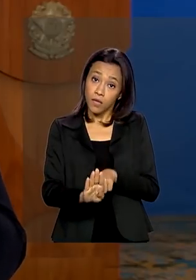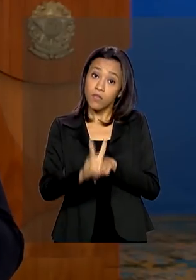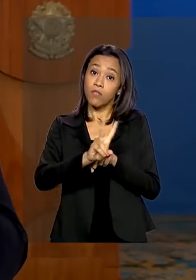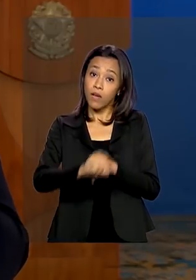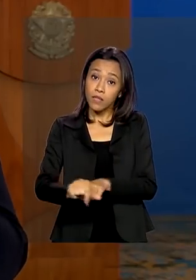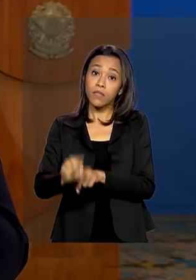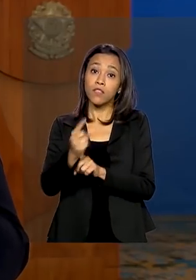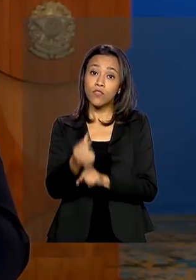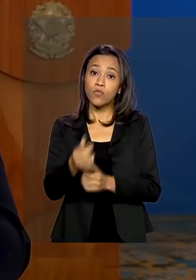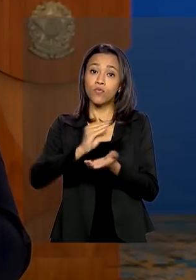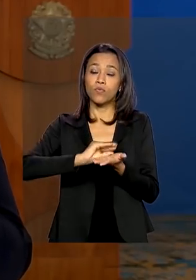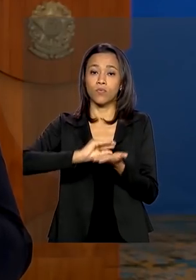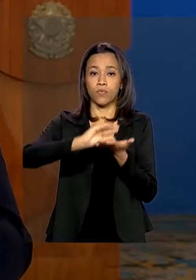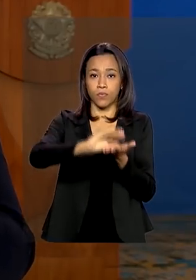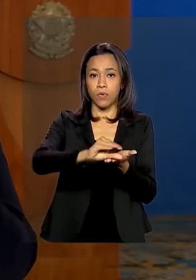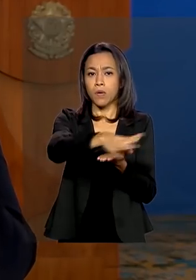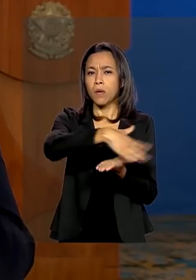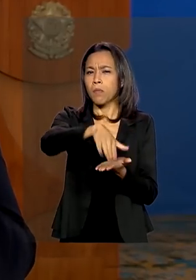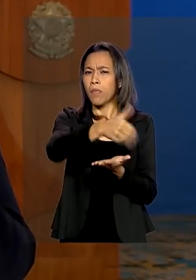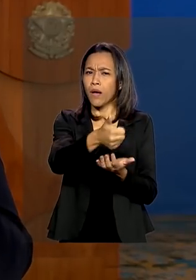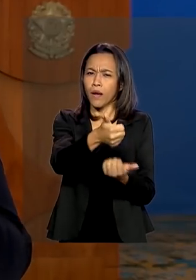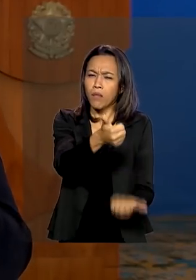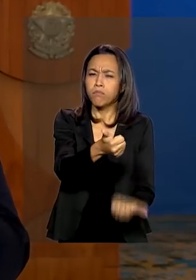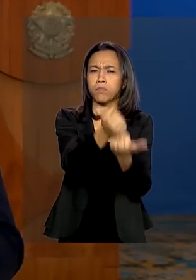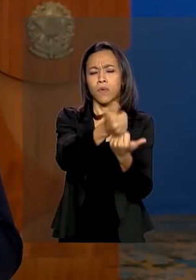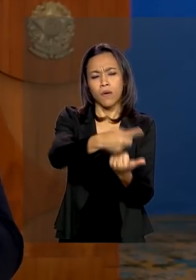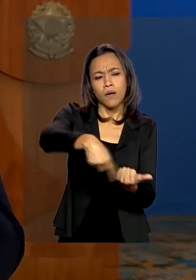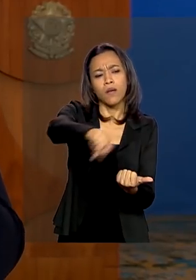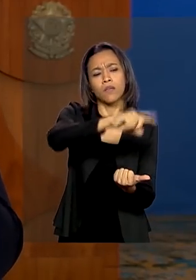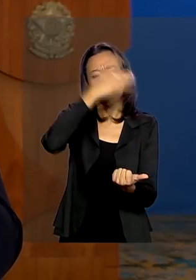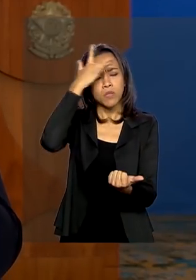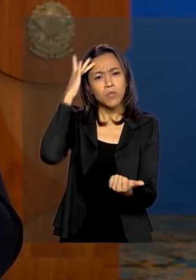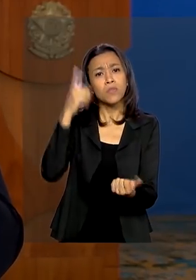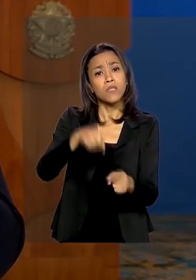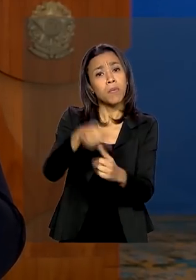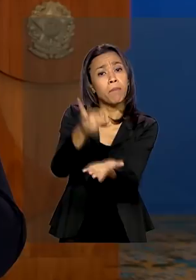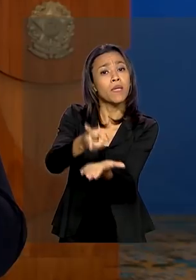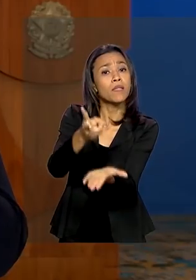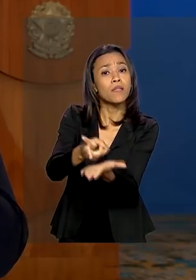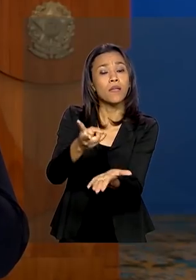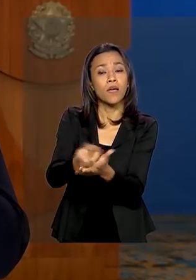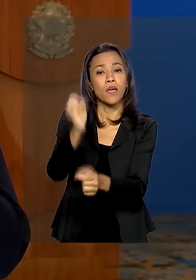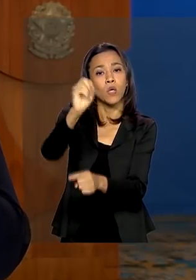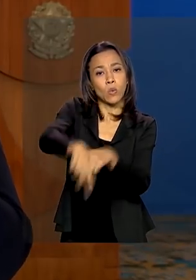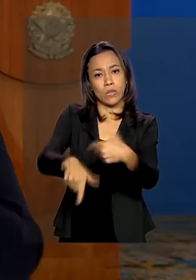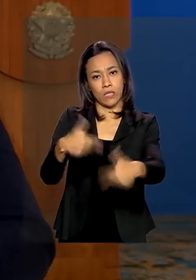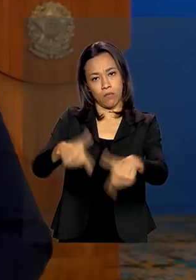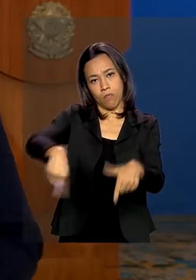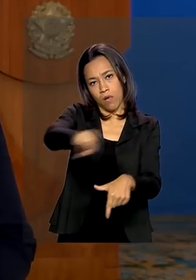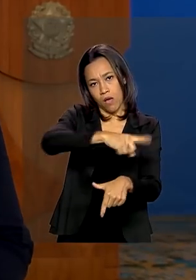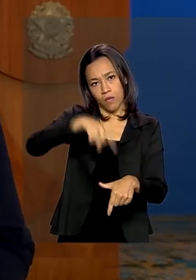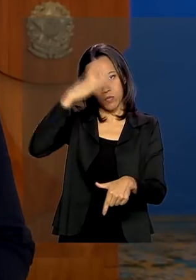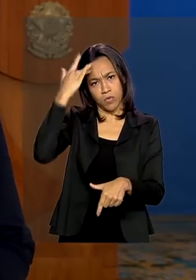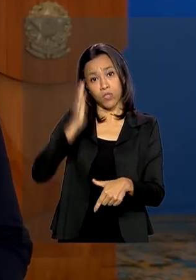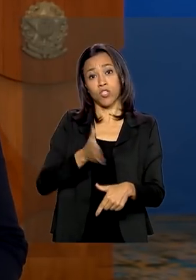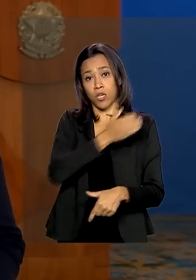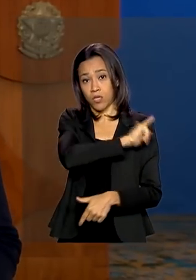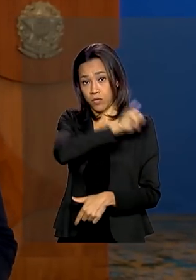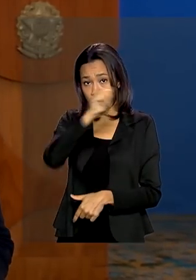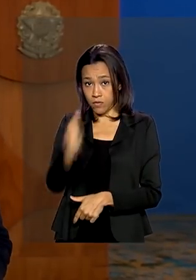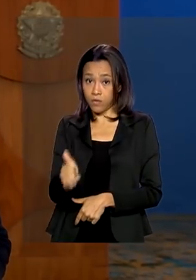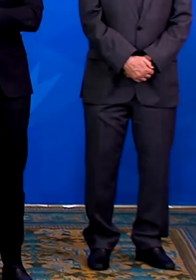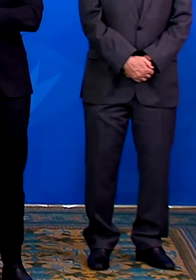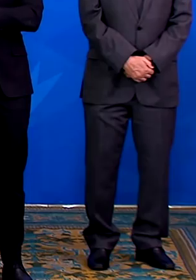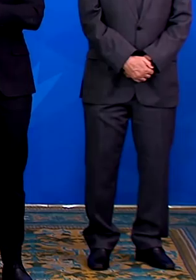destinado exatamente para a manutenção da vida, da saúde e também dos empregos de todos, como apontou o ministro da Economia, Paulo Guedes.